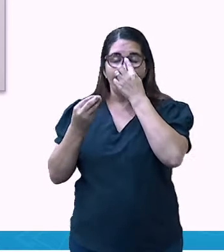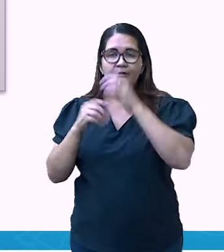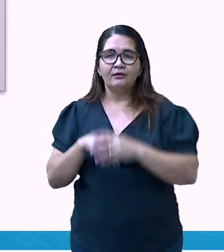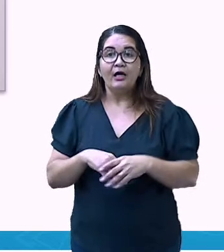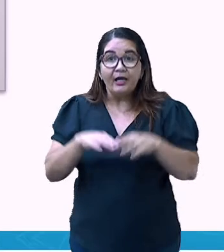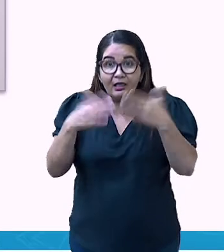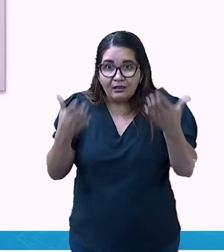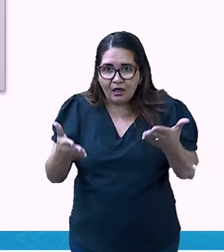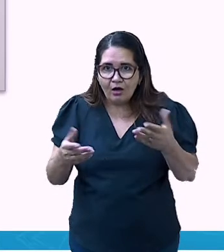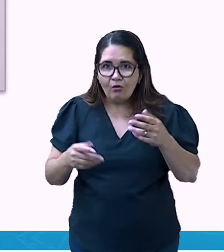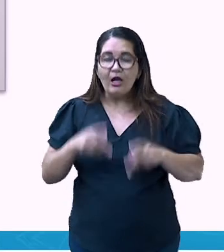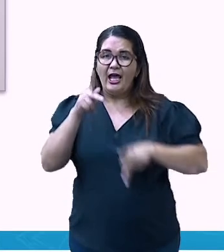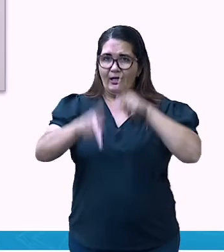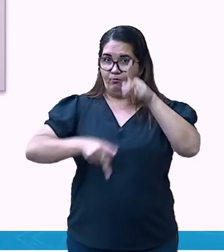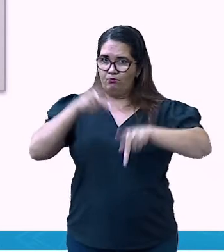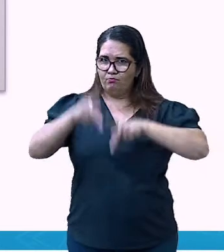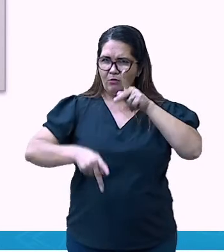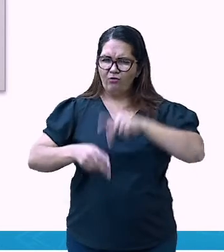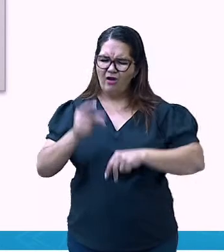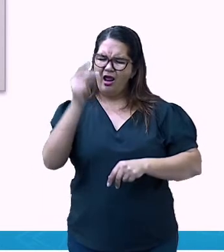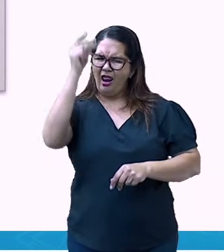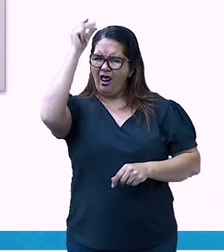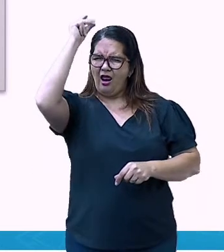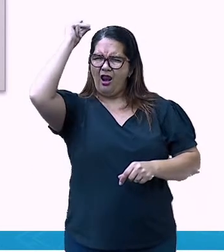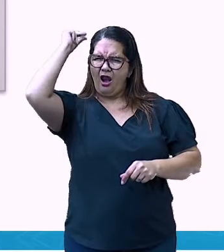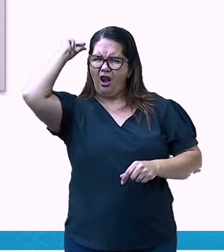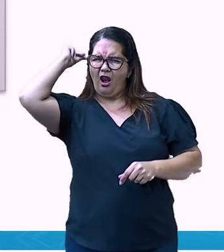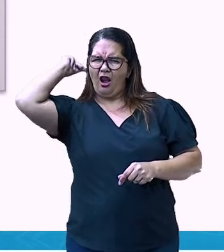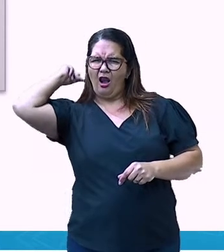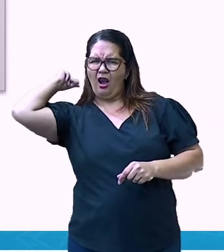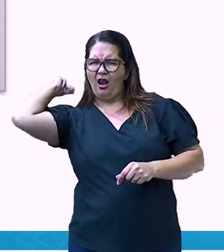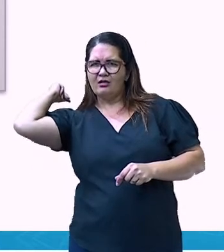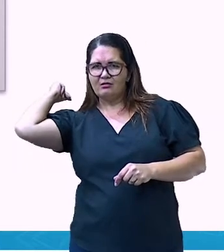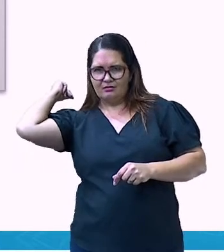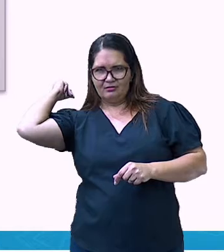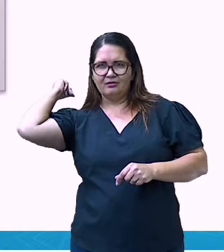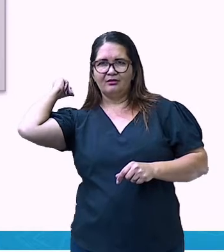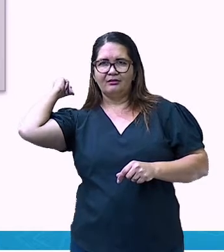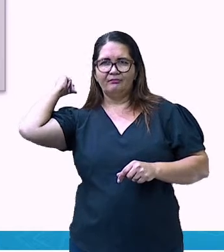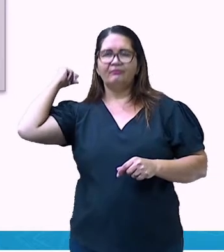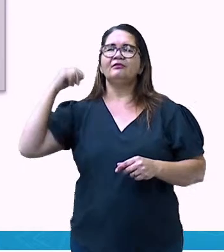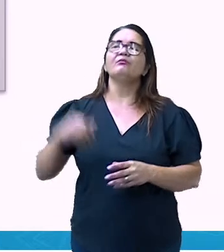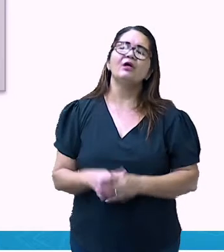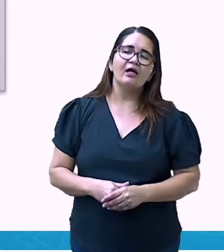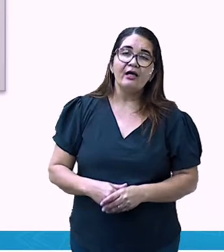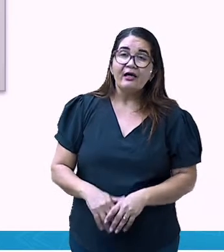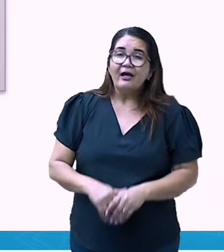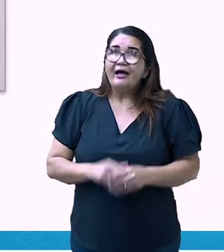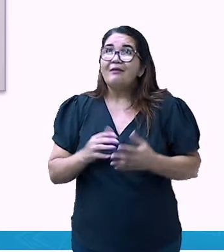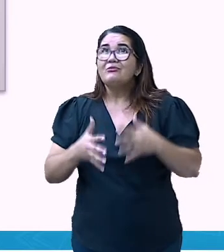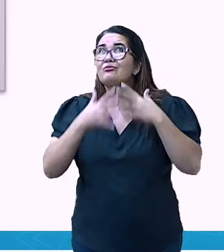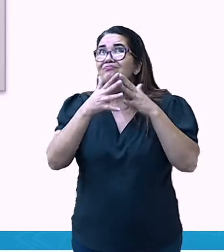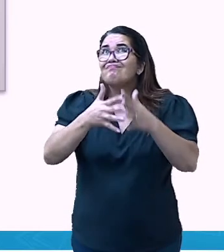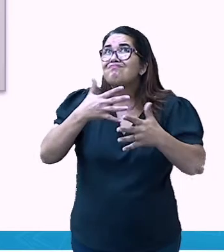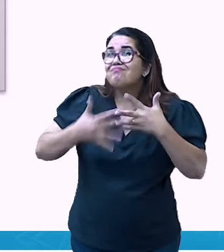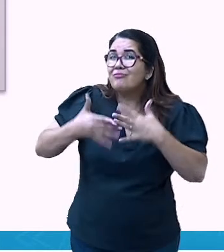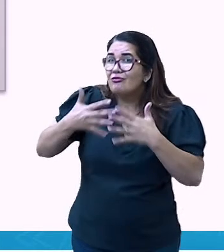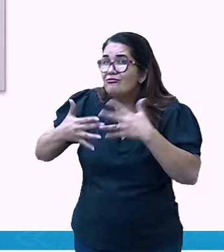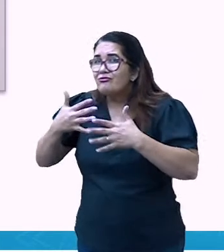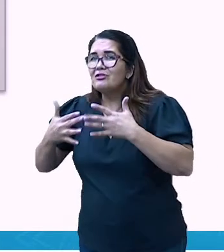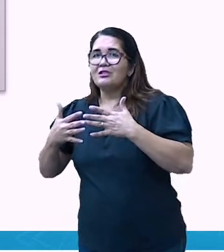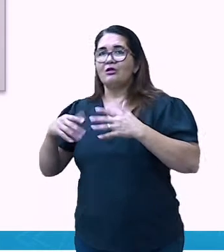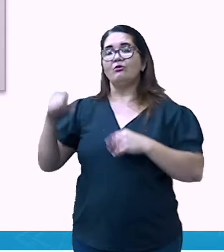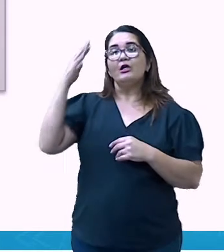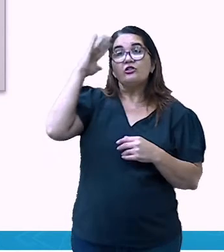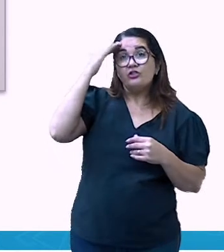muito antigos. Ela era trabalhada em relação ao rumo dos ventos, bem complexo, difícil de entender. Mas que com o passar